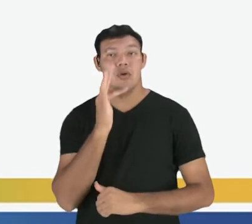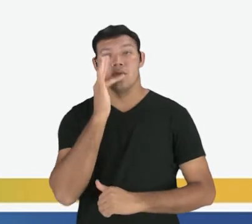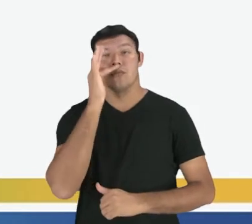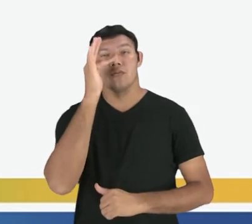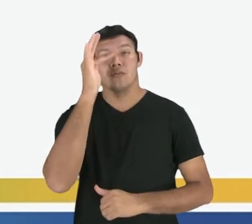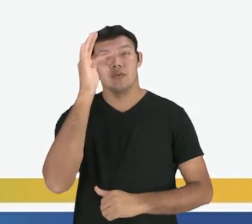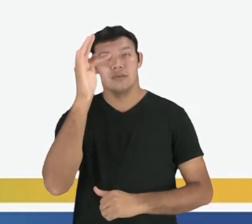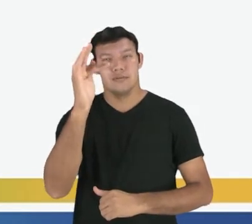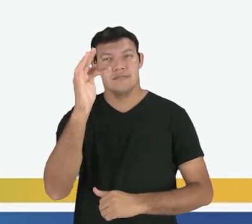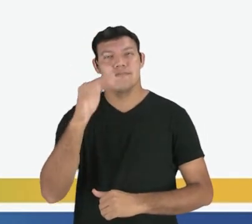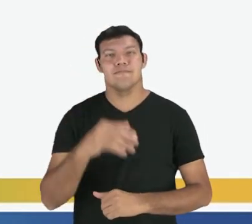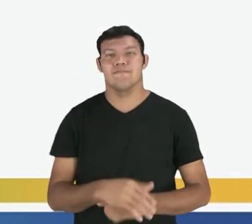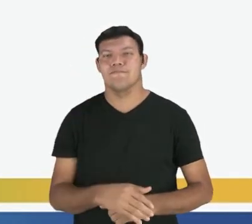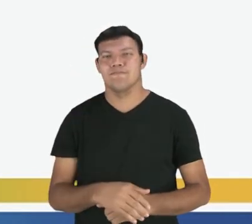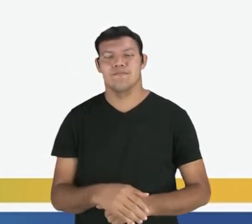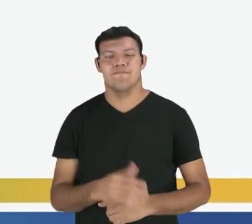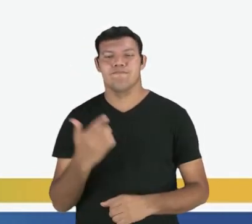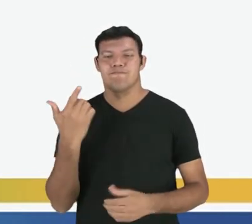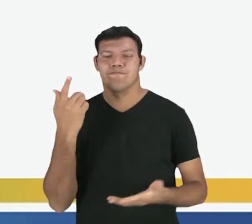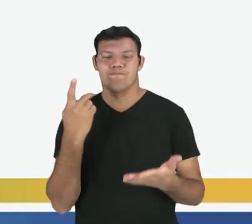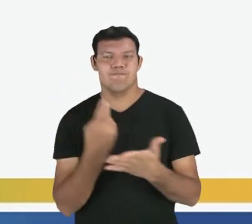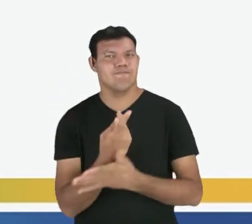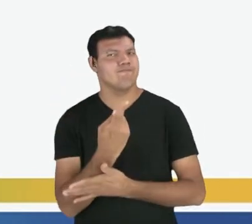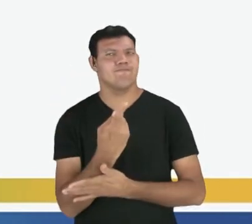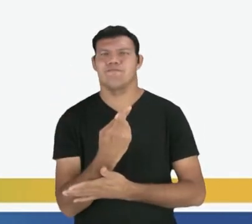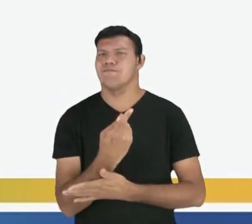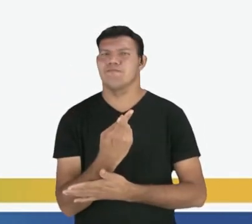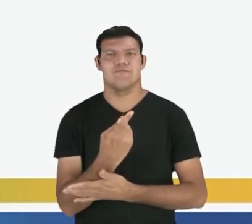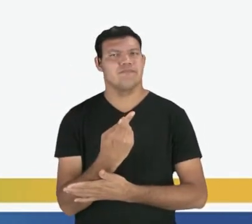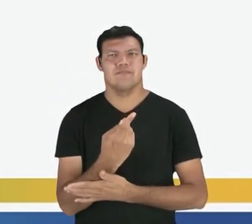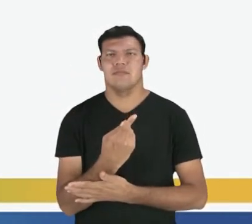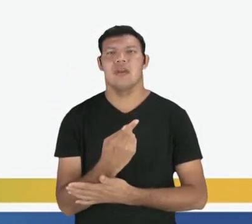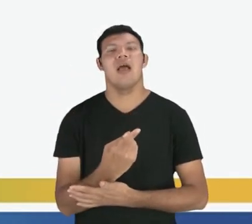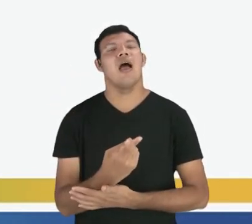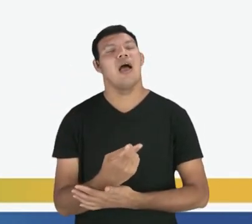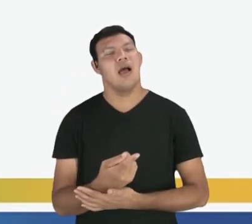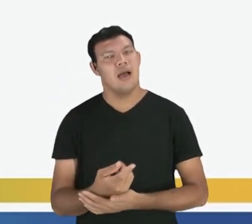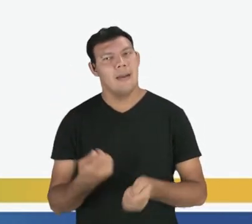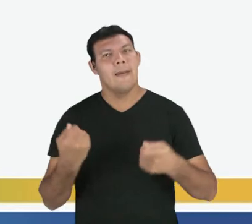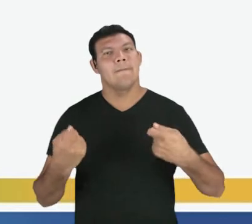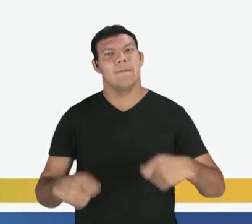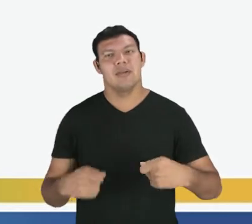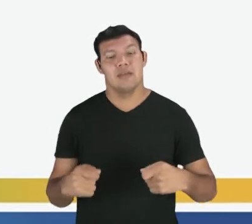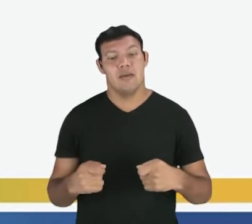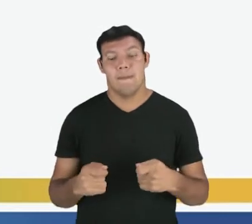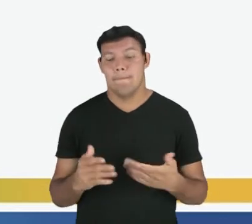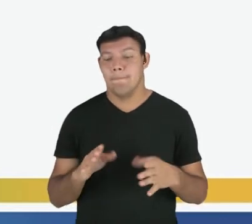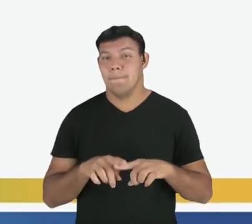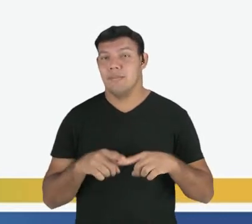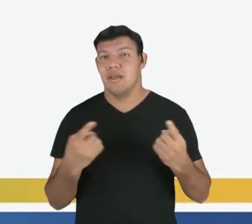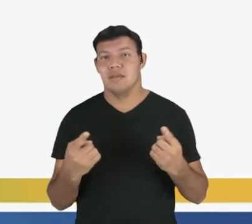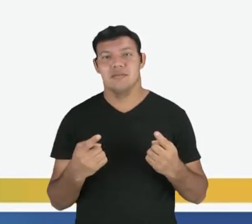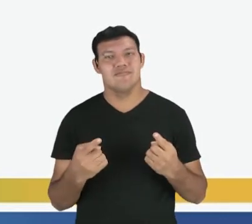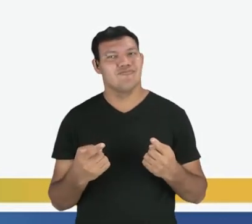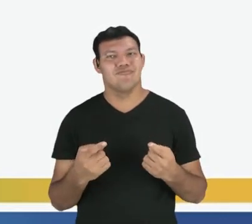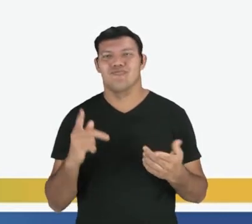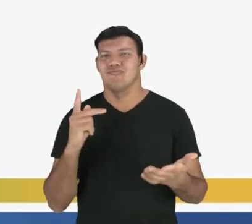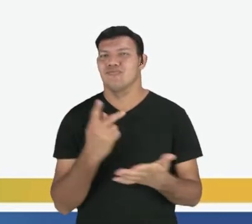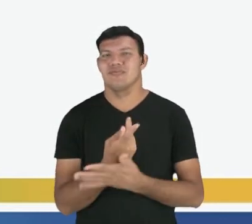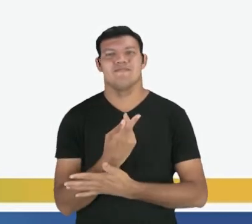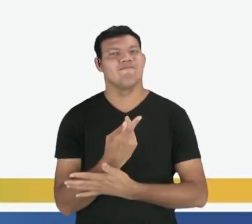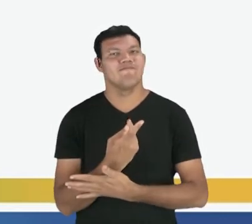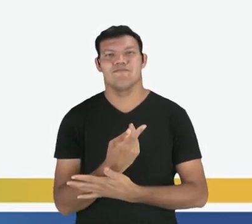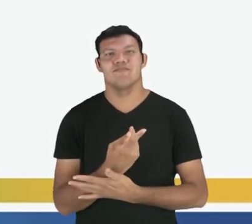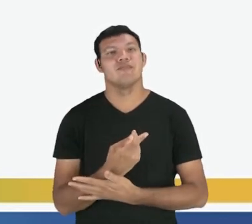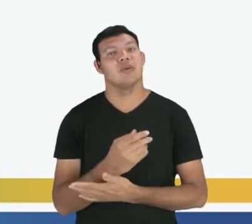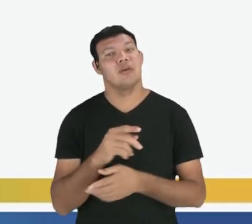que ele foi impedido. Que ele era certamente para ocorrer, mas que ele foi impedido. Então, é por isso que ele é chamado